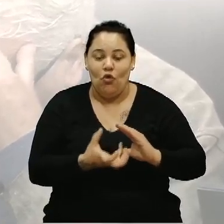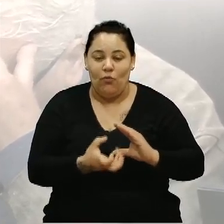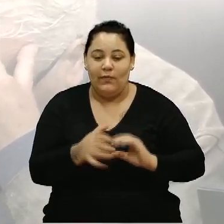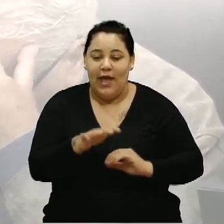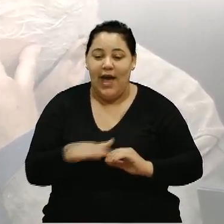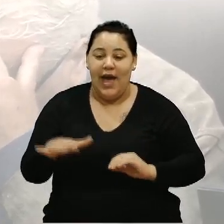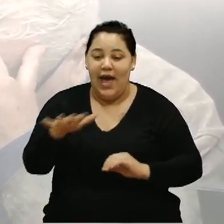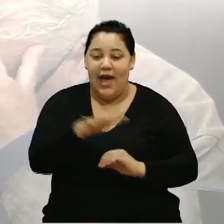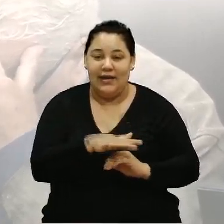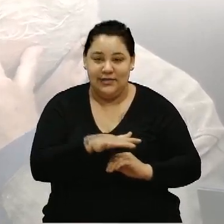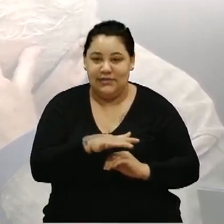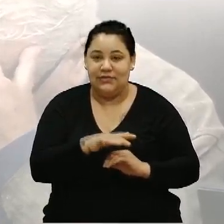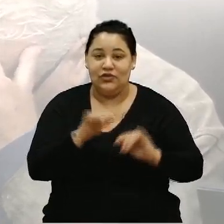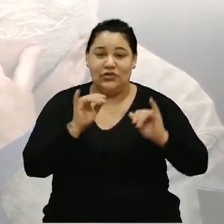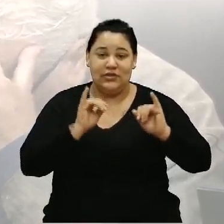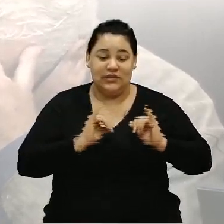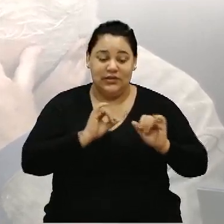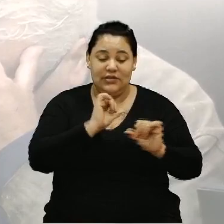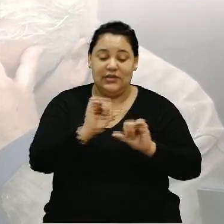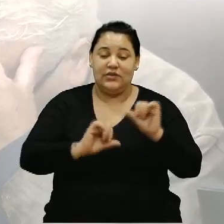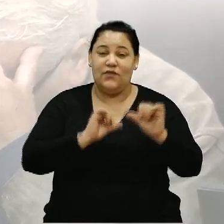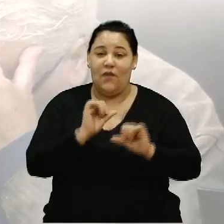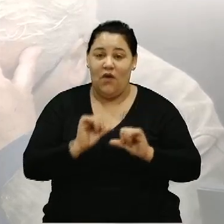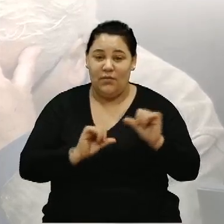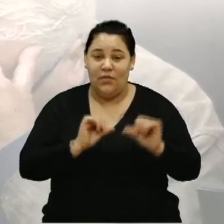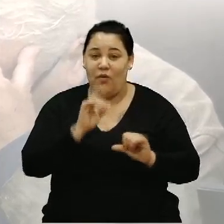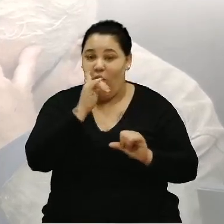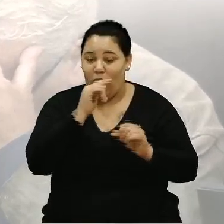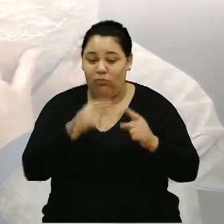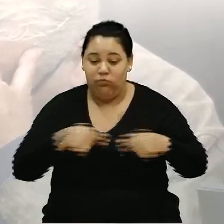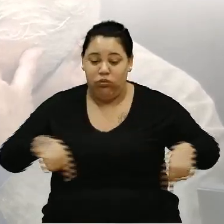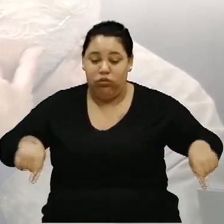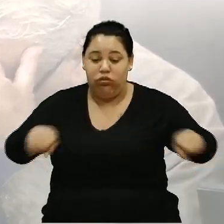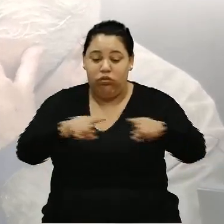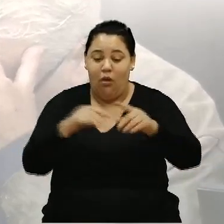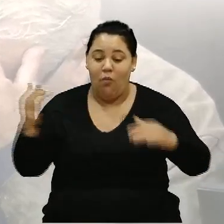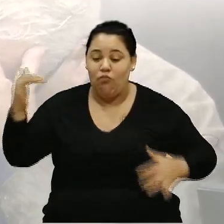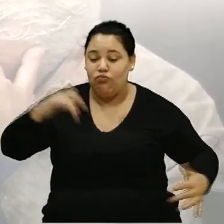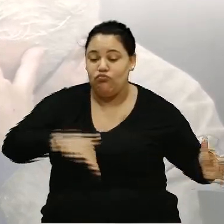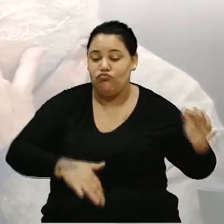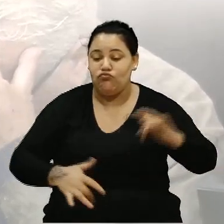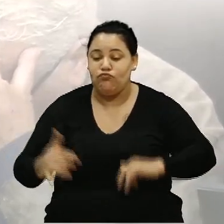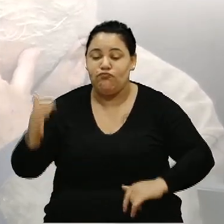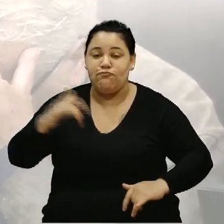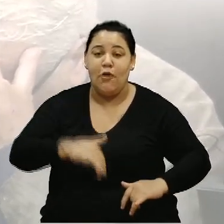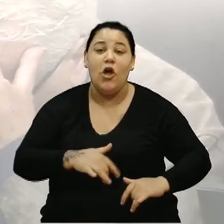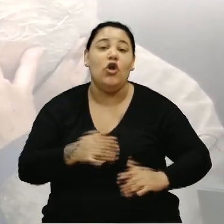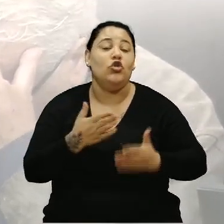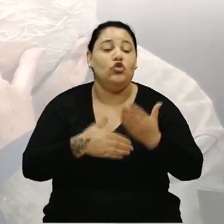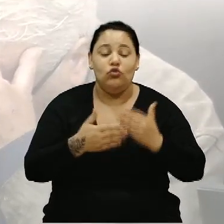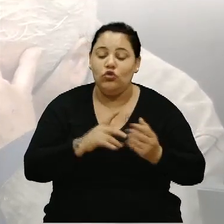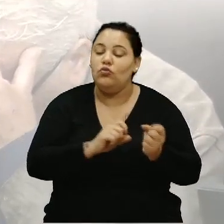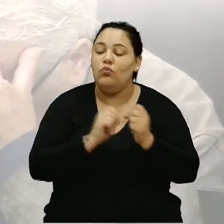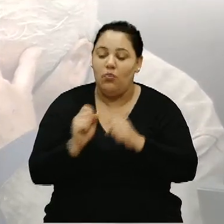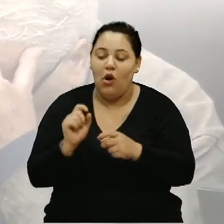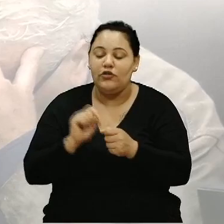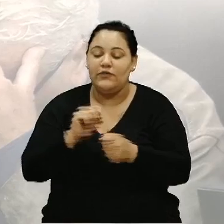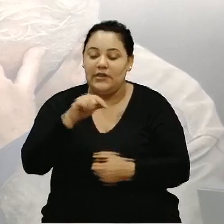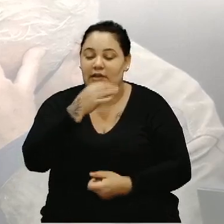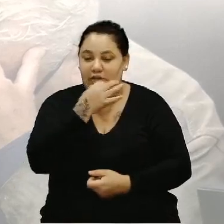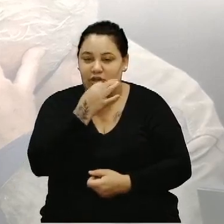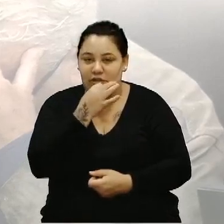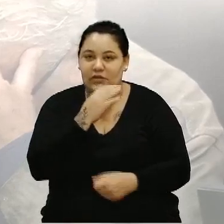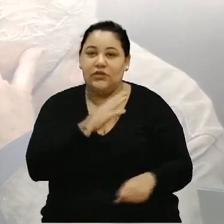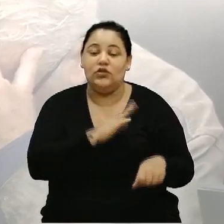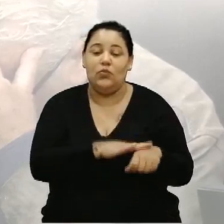transformam em tanques de contenção. Tudo isso pode ser feito e realizado aqui em Caxias do Sul. E nesse momento essa